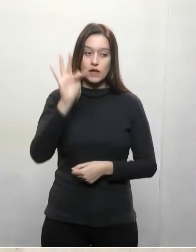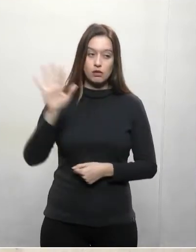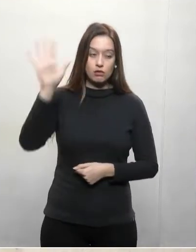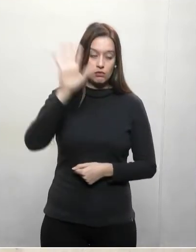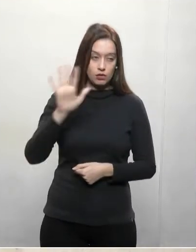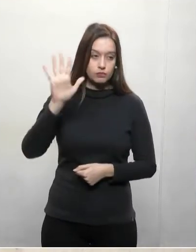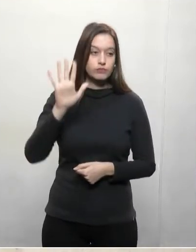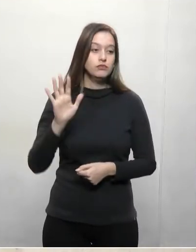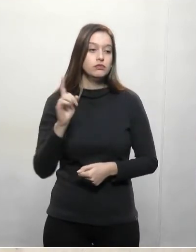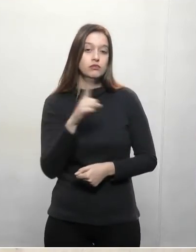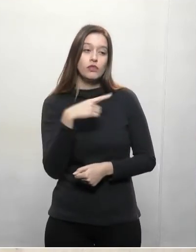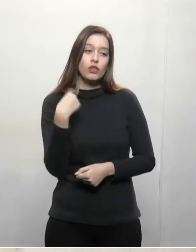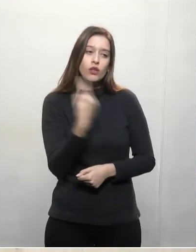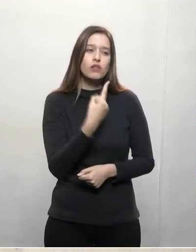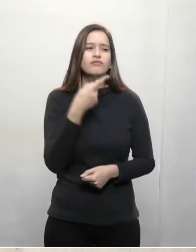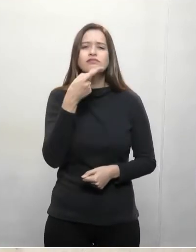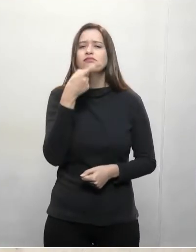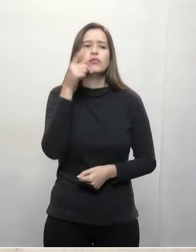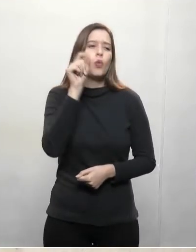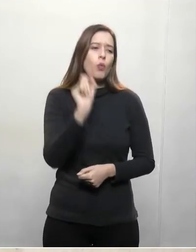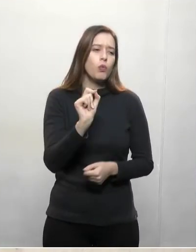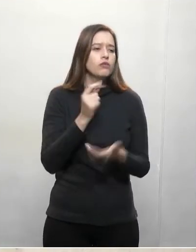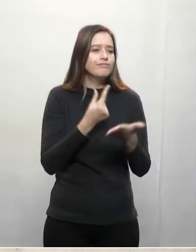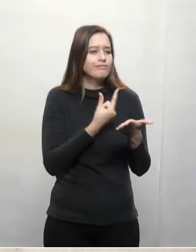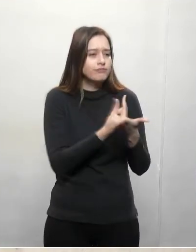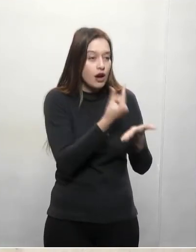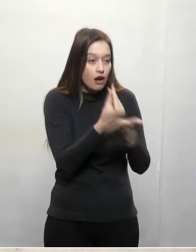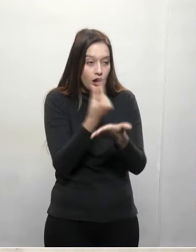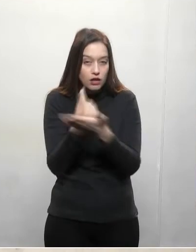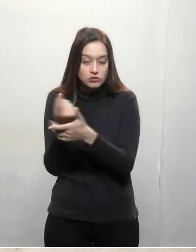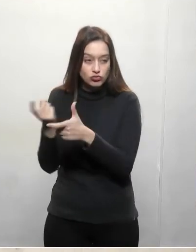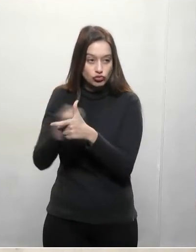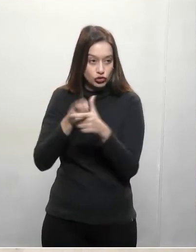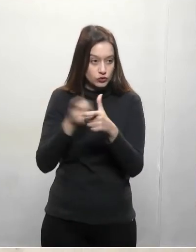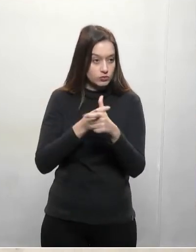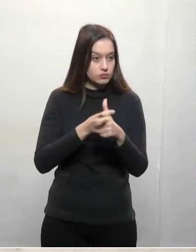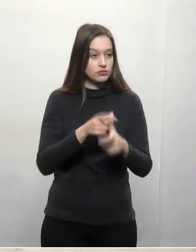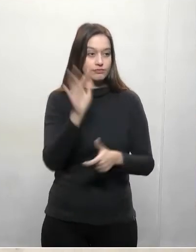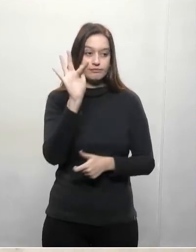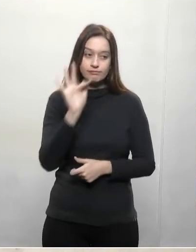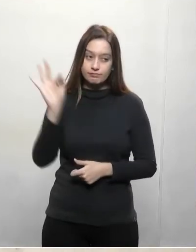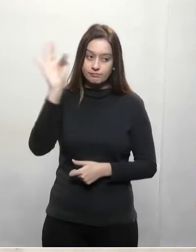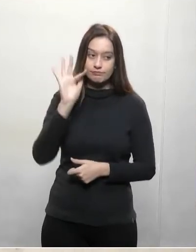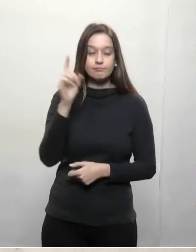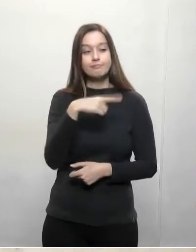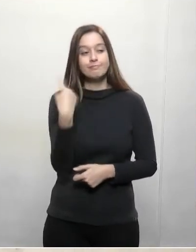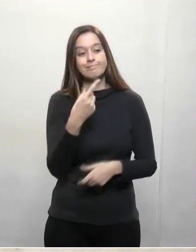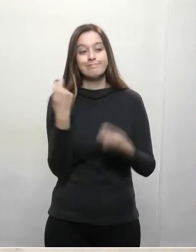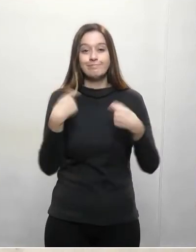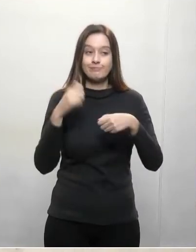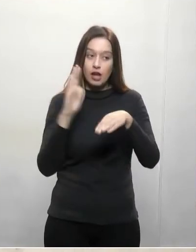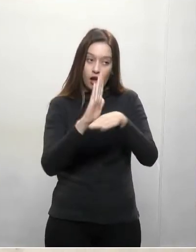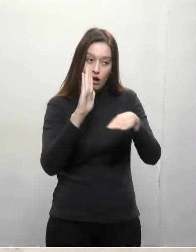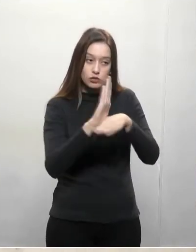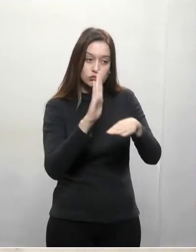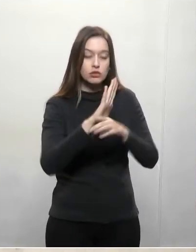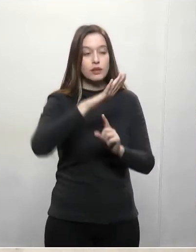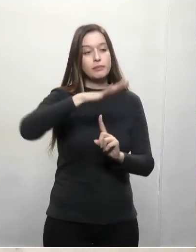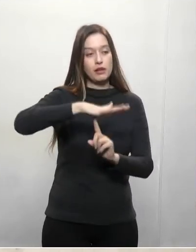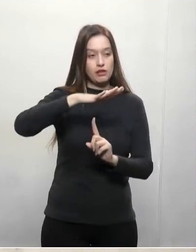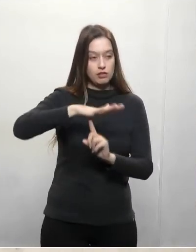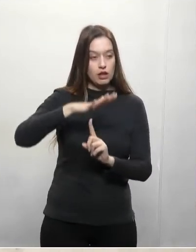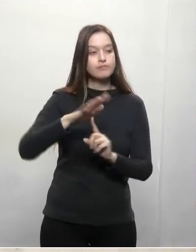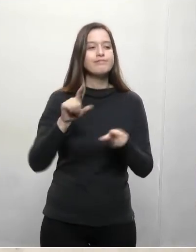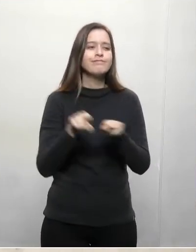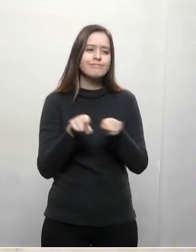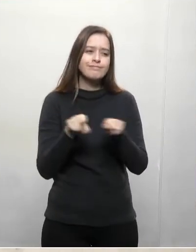do pagamento dos serviços da dívida com a União por parte do estado para fazer frente à pandemia, os recursos que iam ser pagos para o pagamento de juros